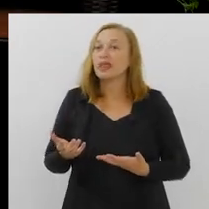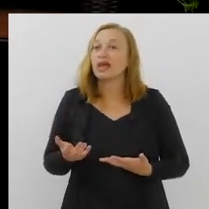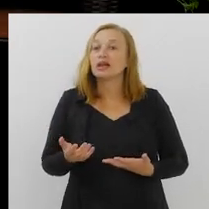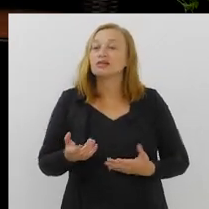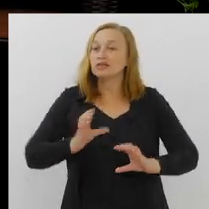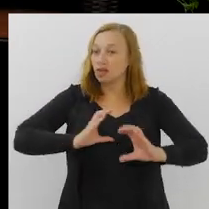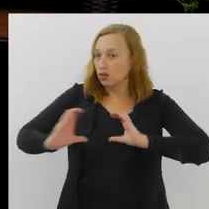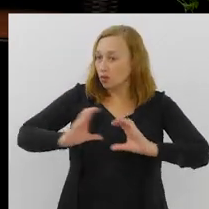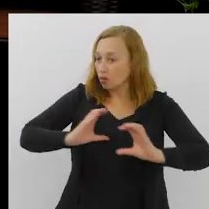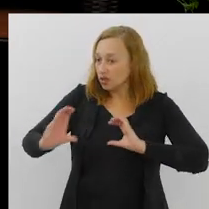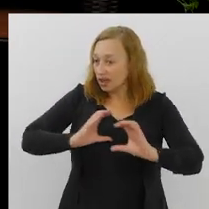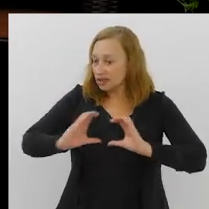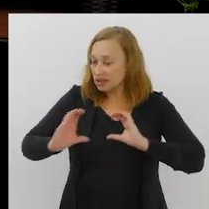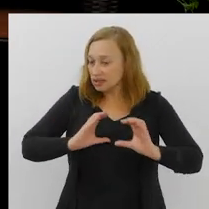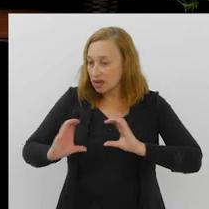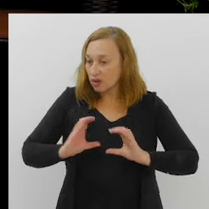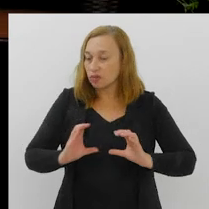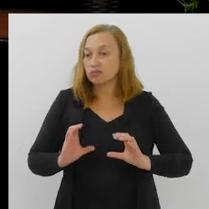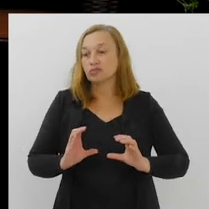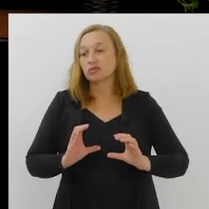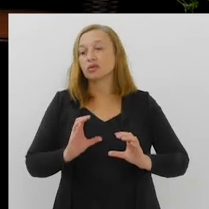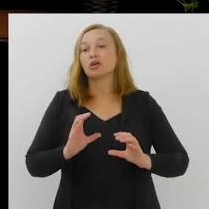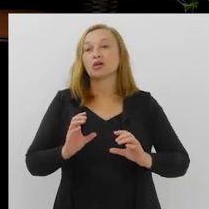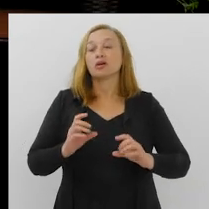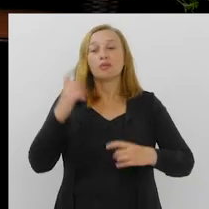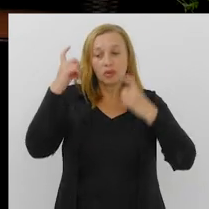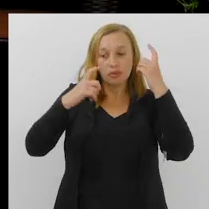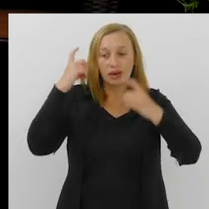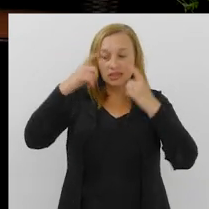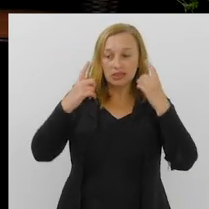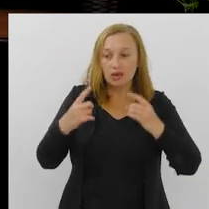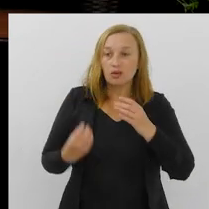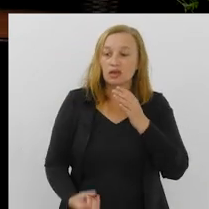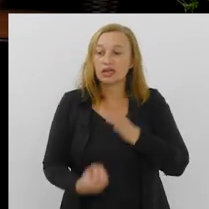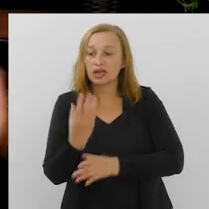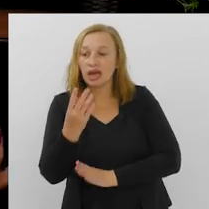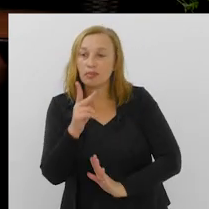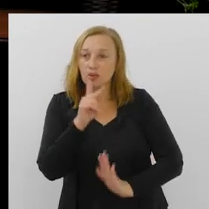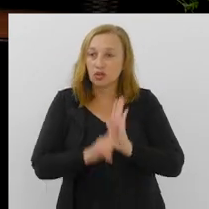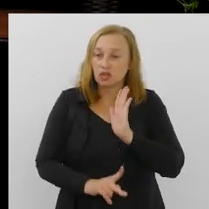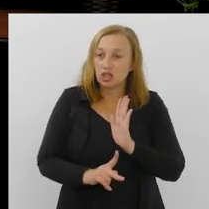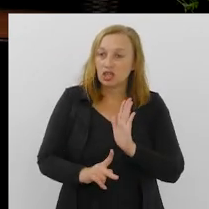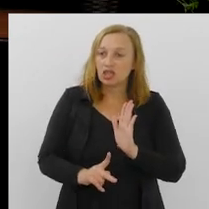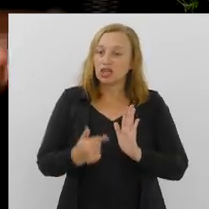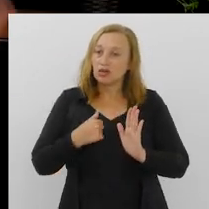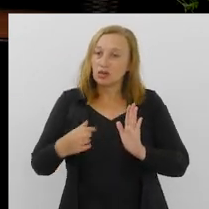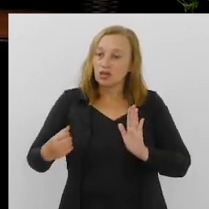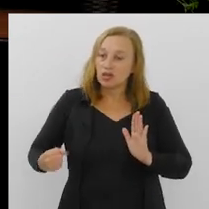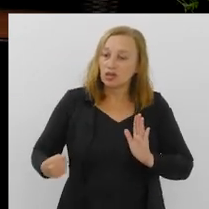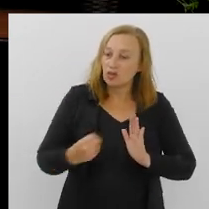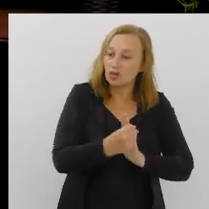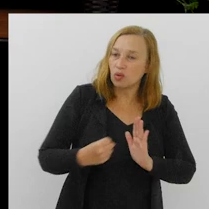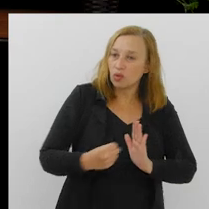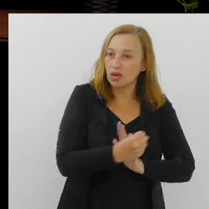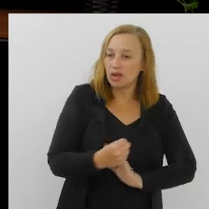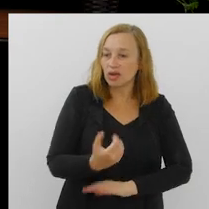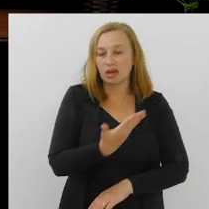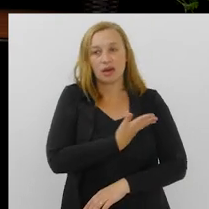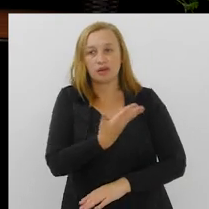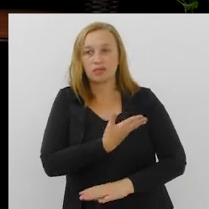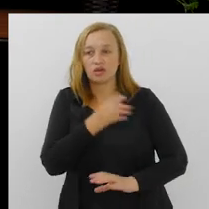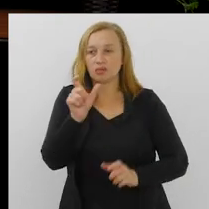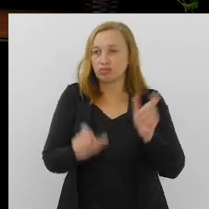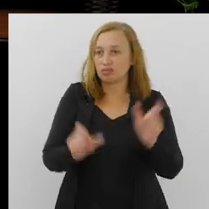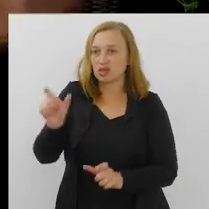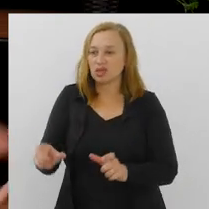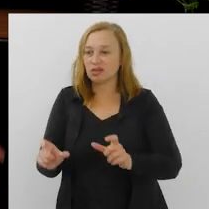querem. A gente é muito preocupado com essa comunicação assertiva. Não adianta eu montar um projeto em que eu vou colocar pessoas, ainda que sejam amigos